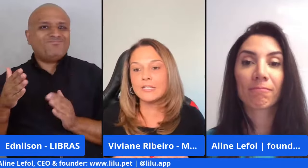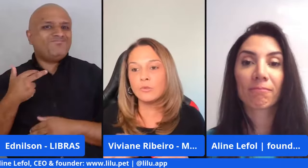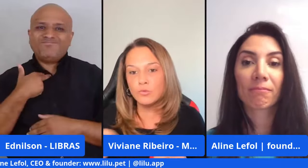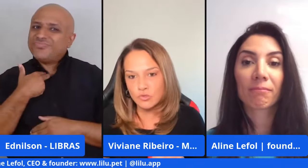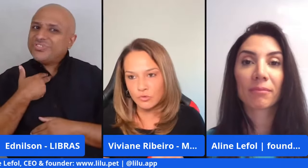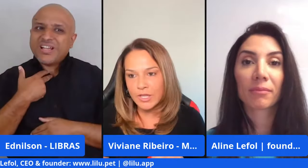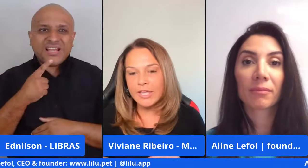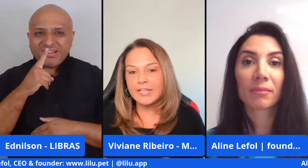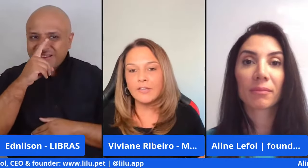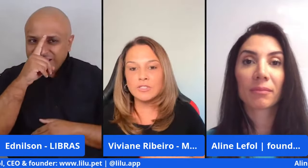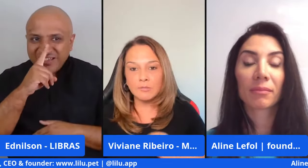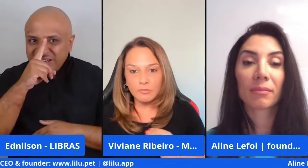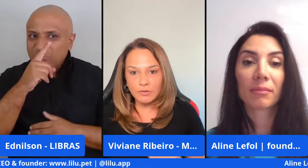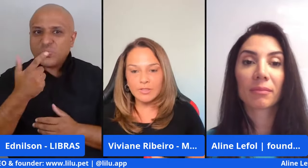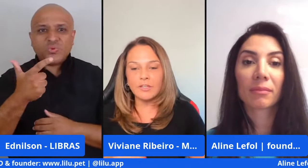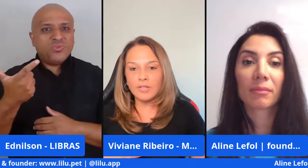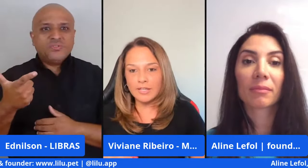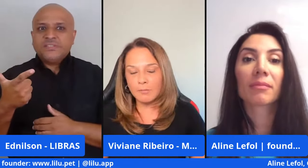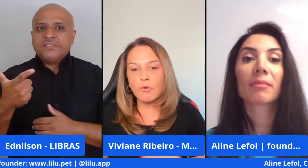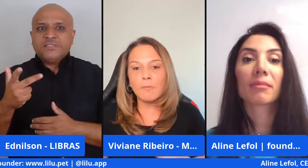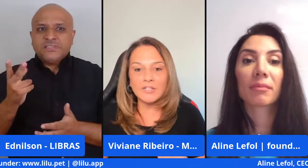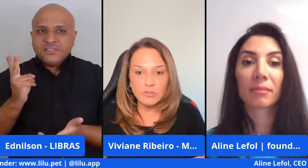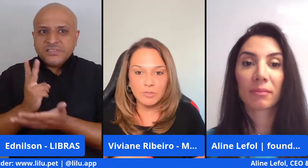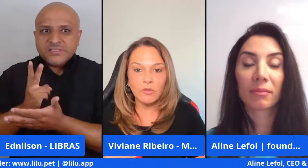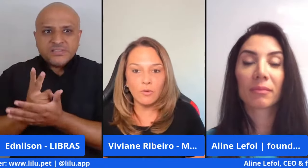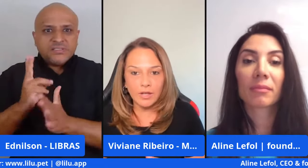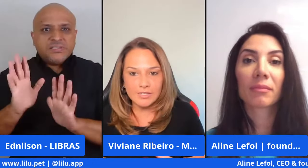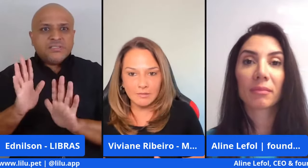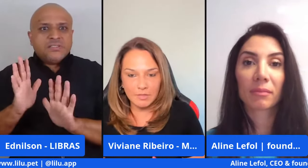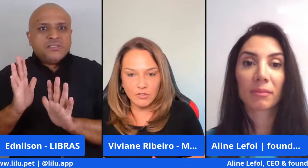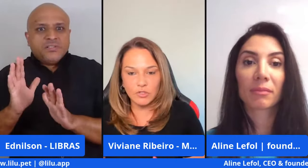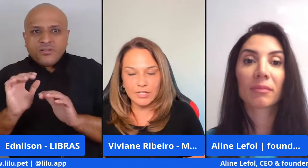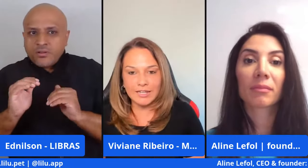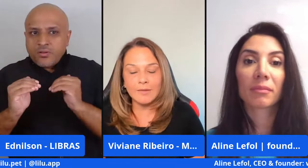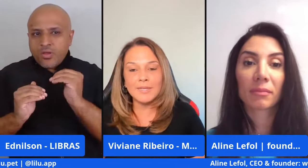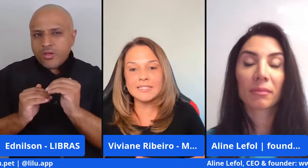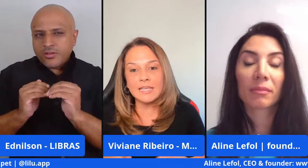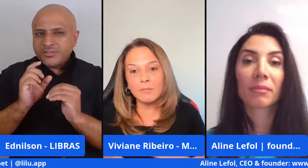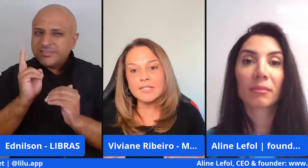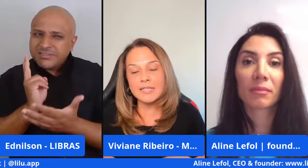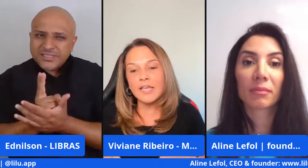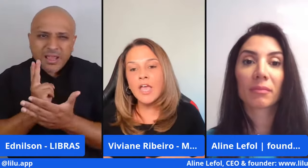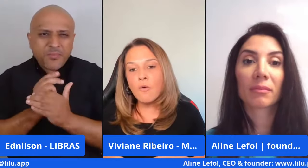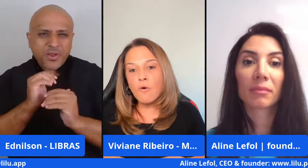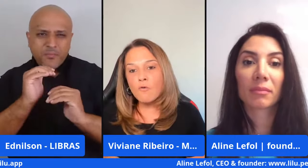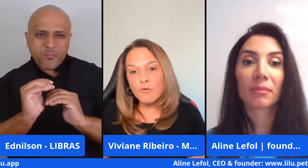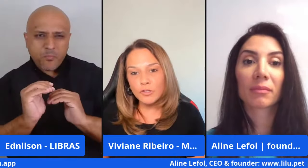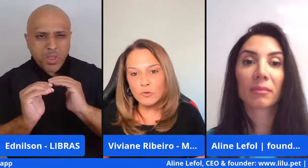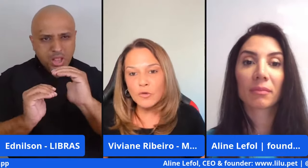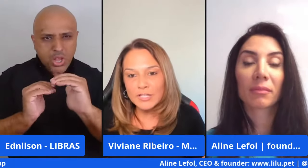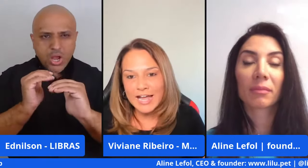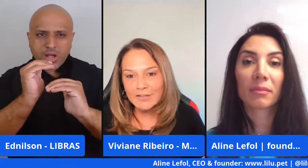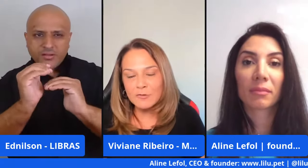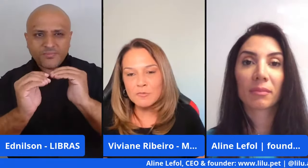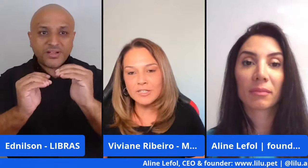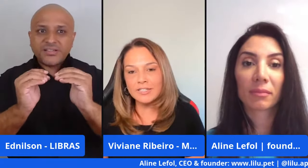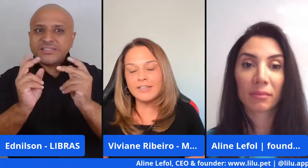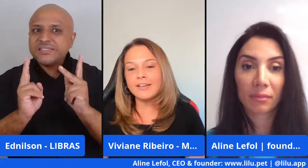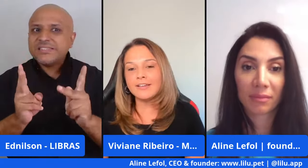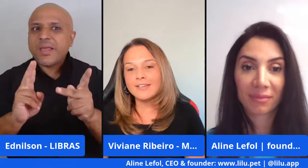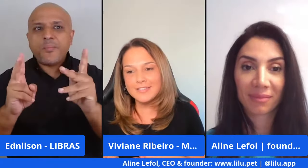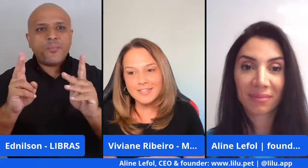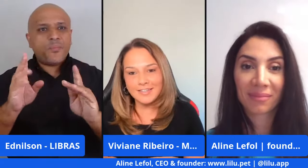não podia me dar esse luxo. Então, eu sempre fui dando daqui a pouco passos menores na minha jornada, mas sempre assim com muito cuidado,